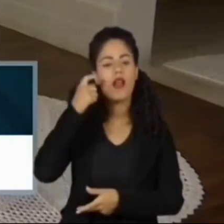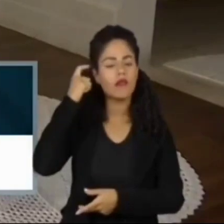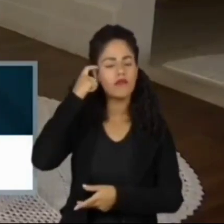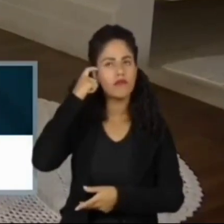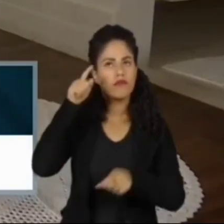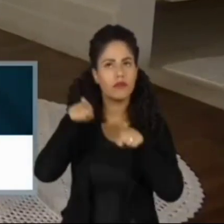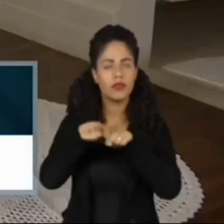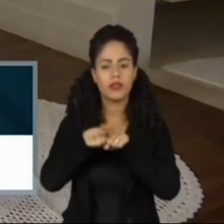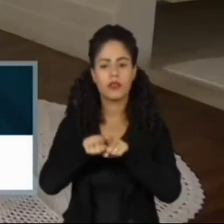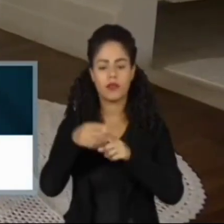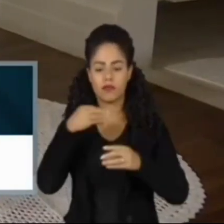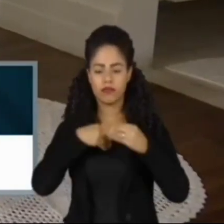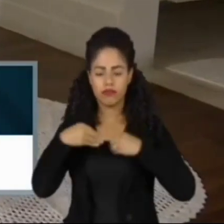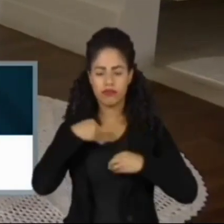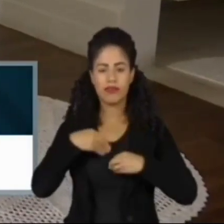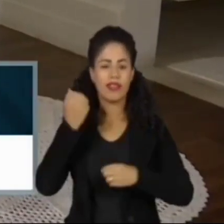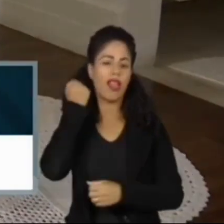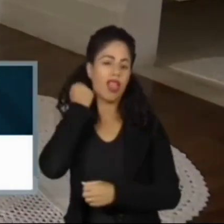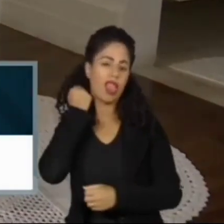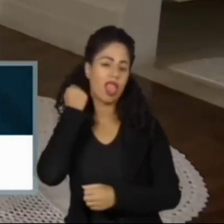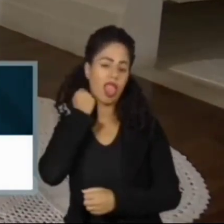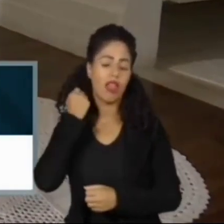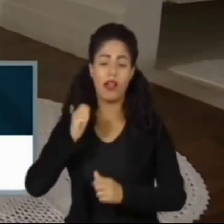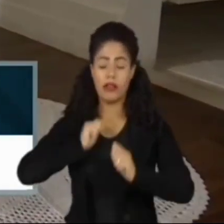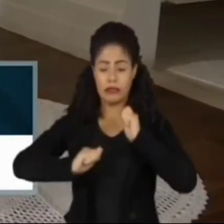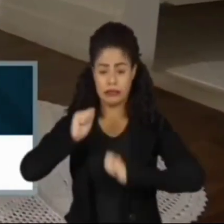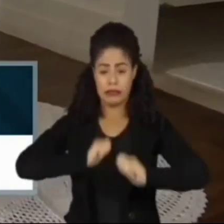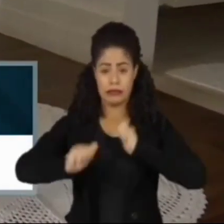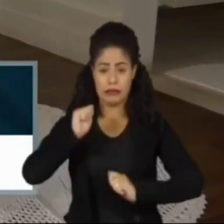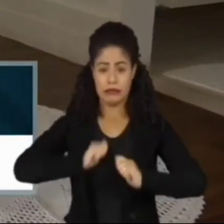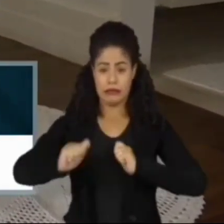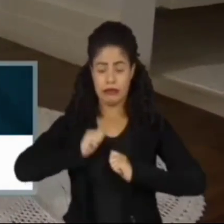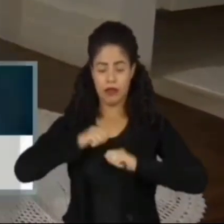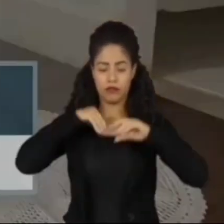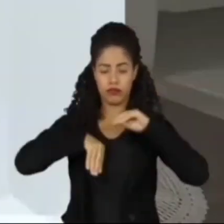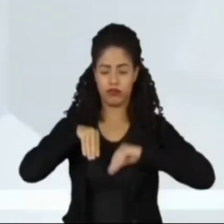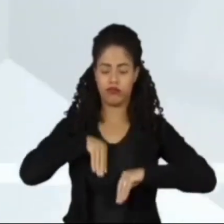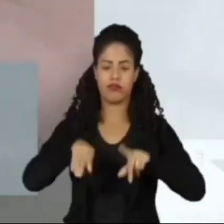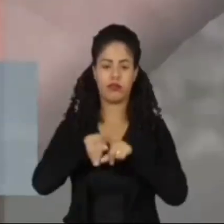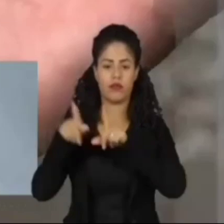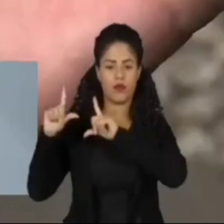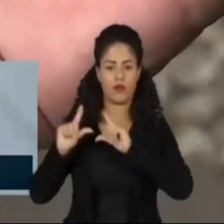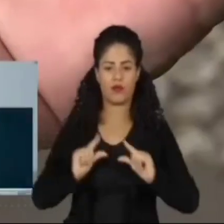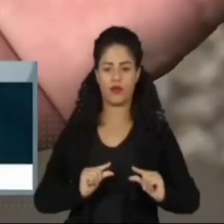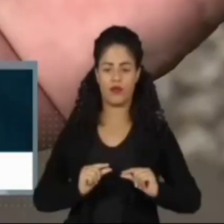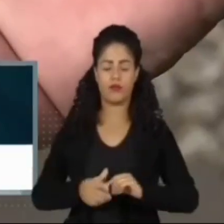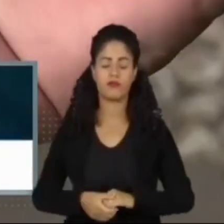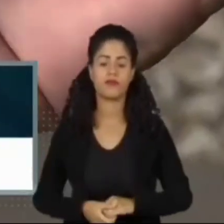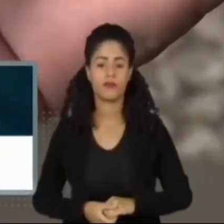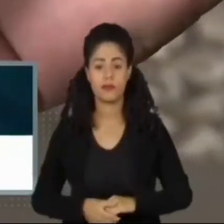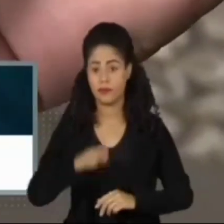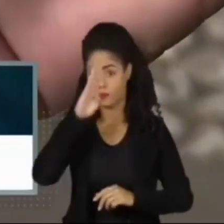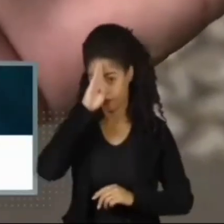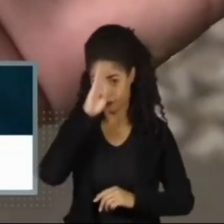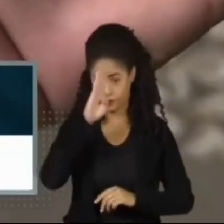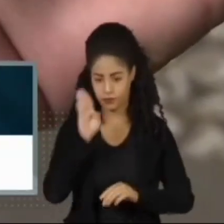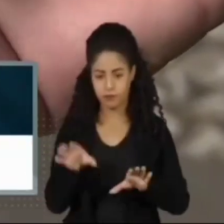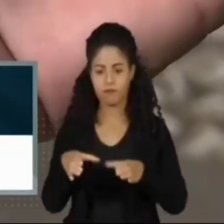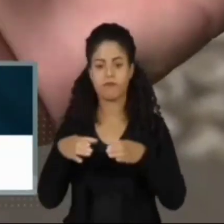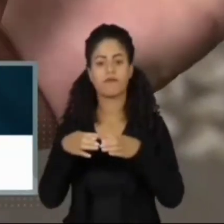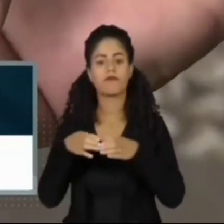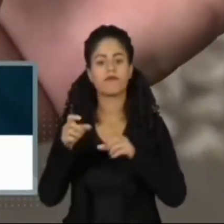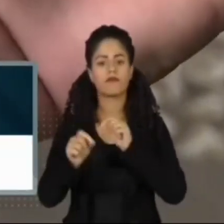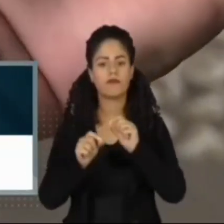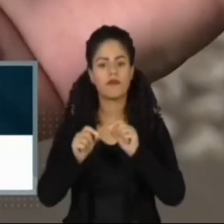afasta problemas emocionais como estresse, ansiedade e até depressão. A principal rede de mensagens tem